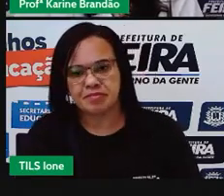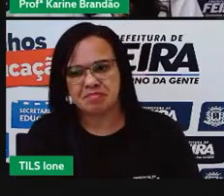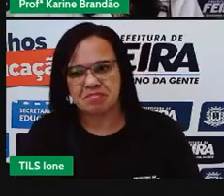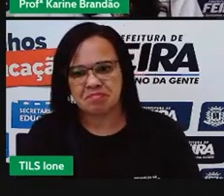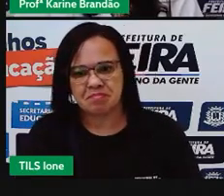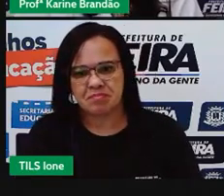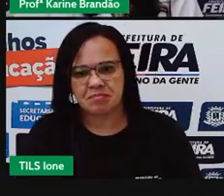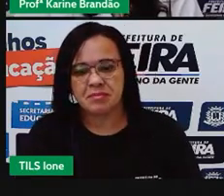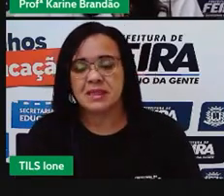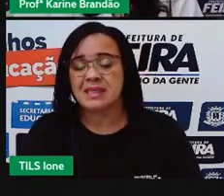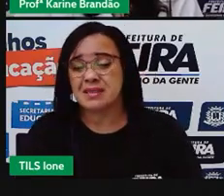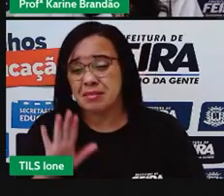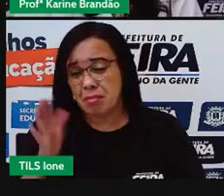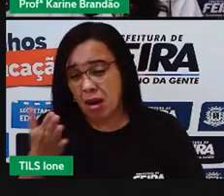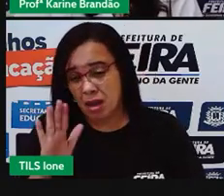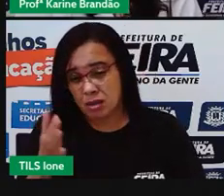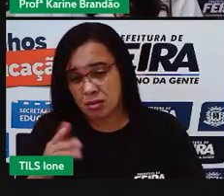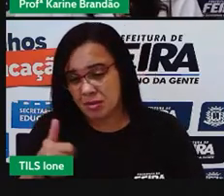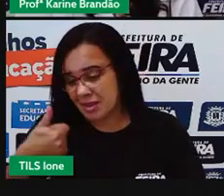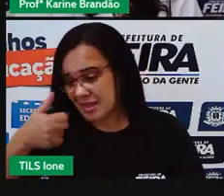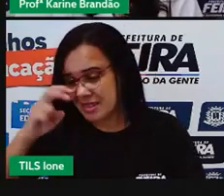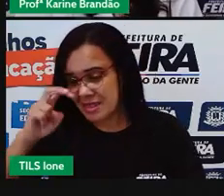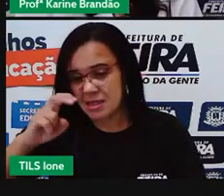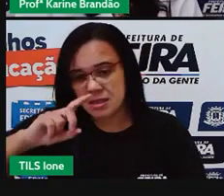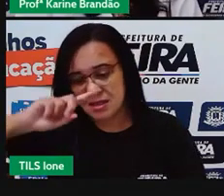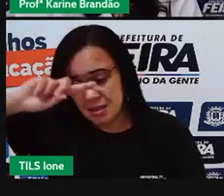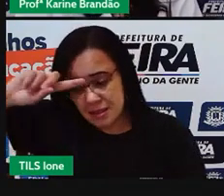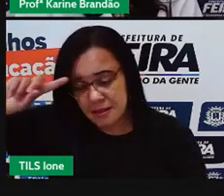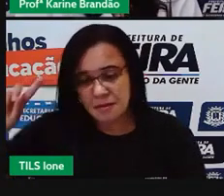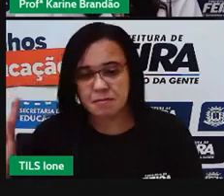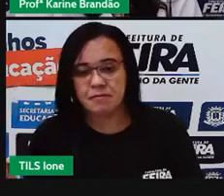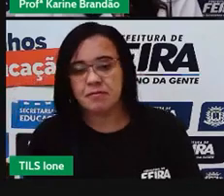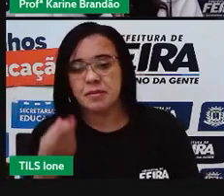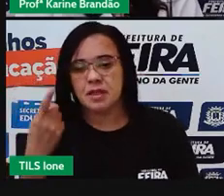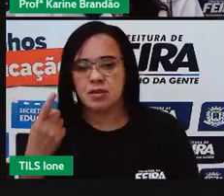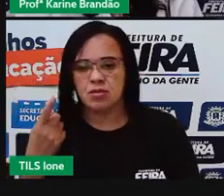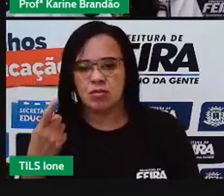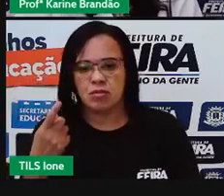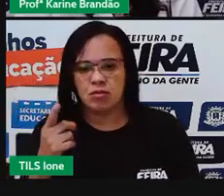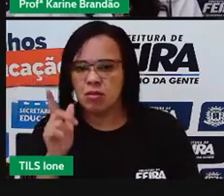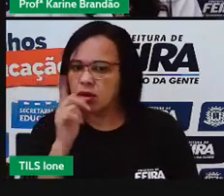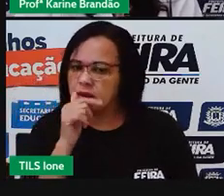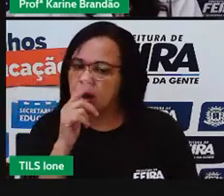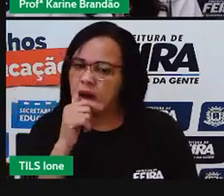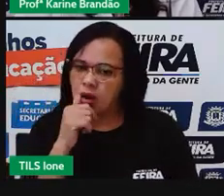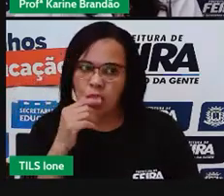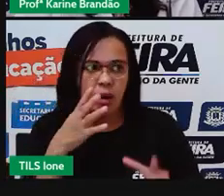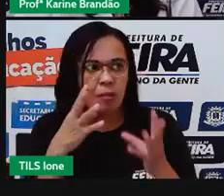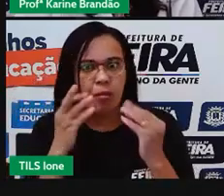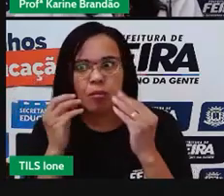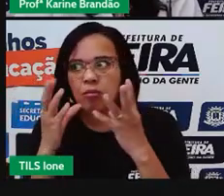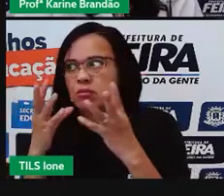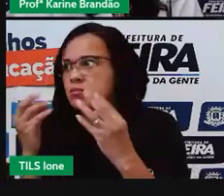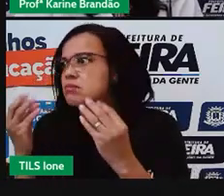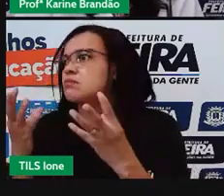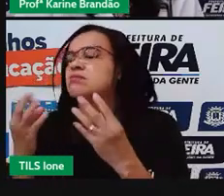gasto de, em média, 15,5 mil litros de água. É muita água consumida.